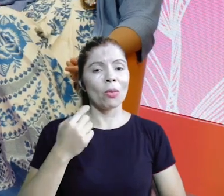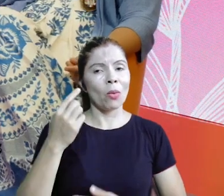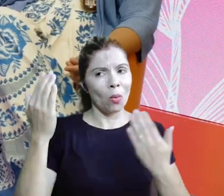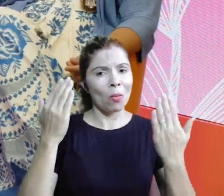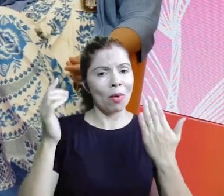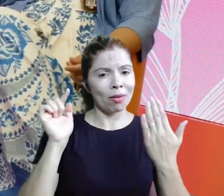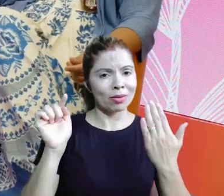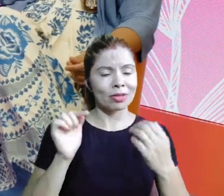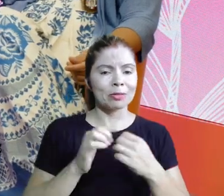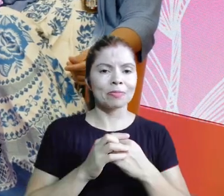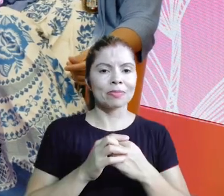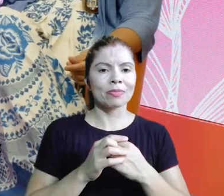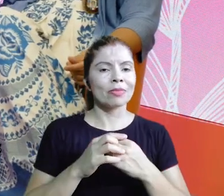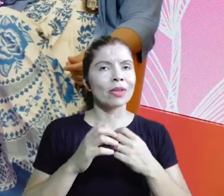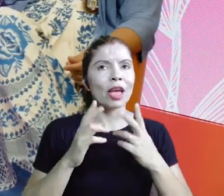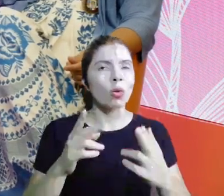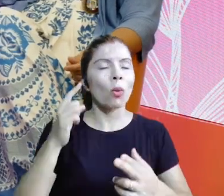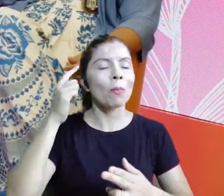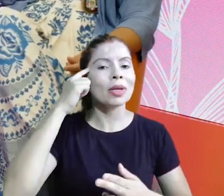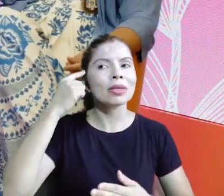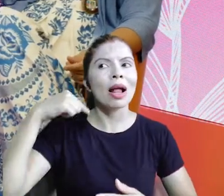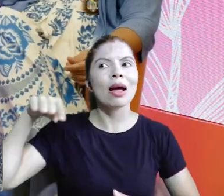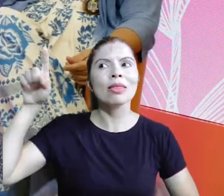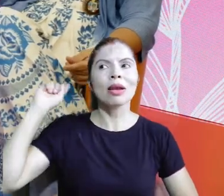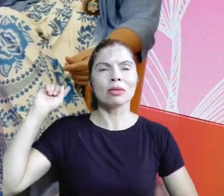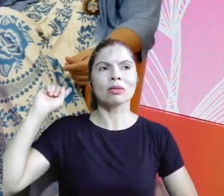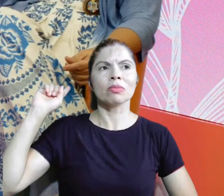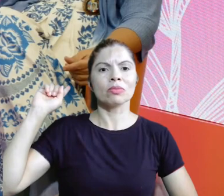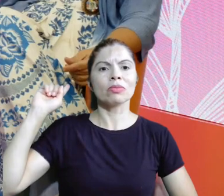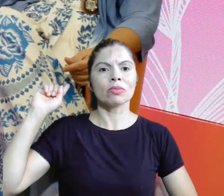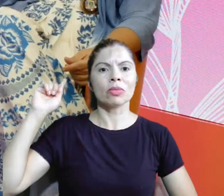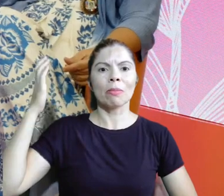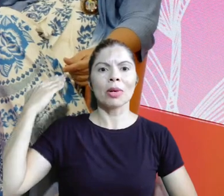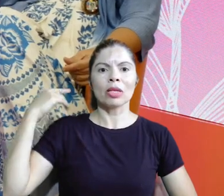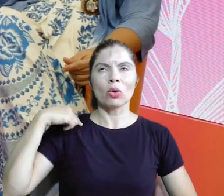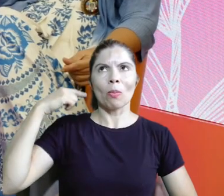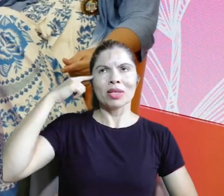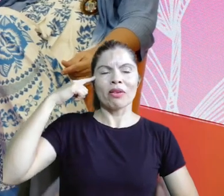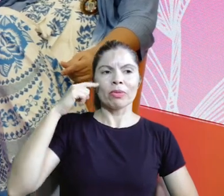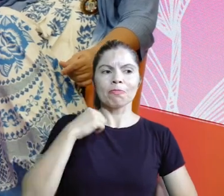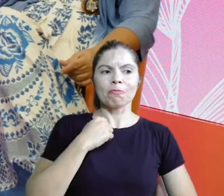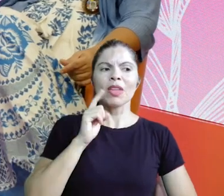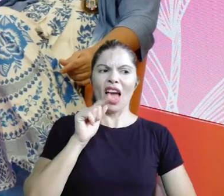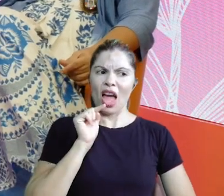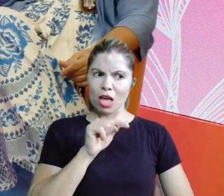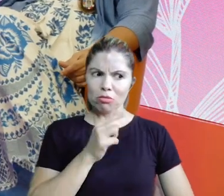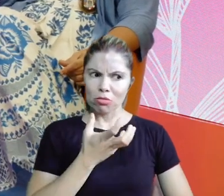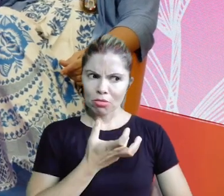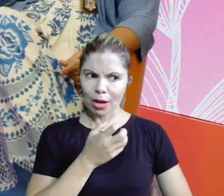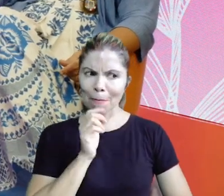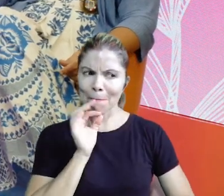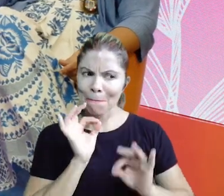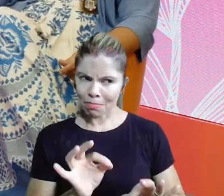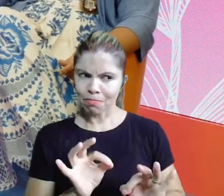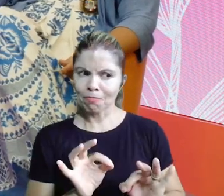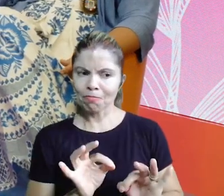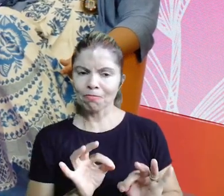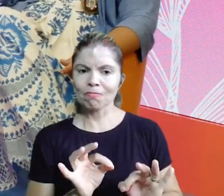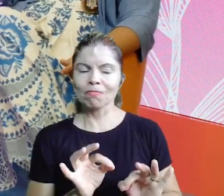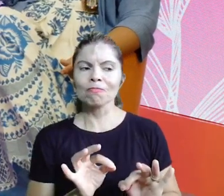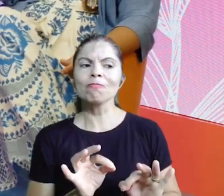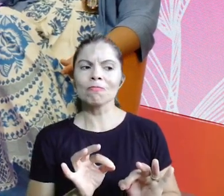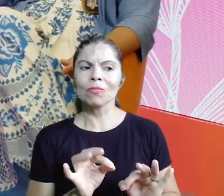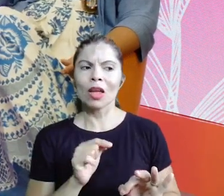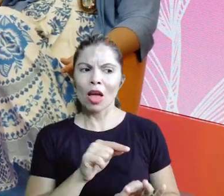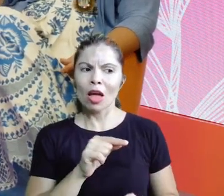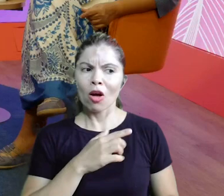atrás e começa com, ah, o primeiro passo, é isso que eu quero fazer, é isso que brilha os meus olhos? Então, vai, se joga e vai